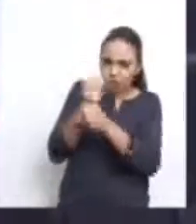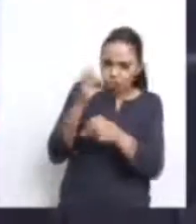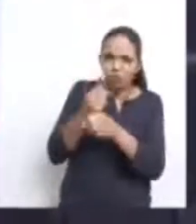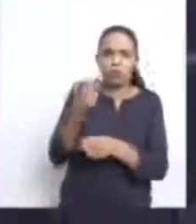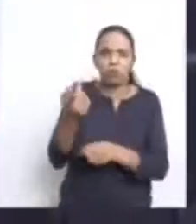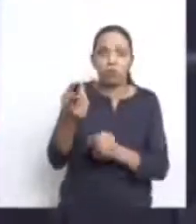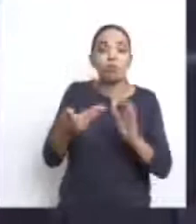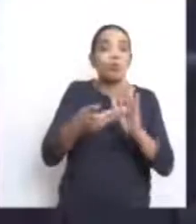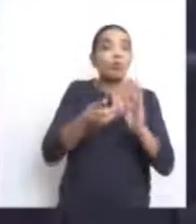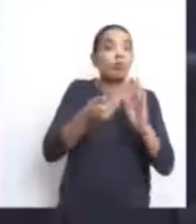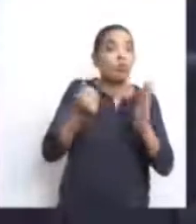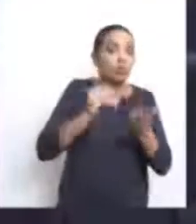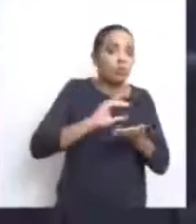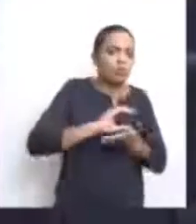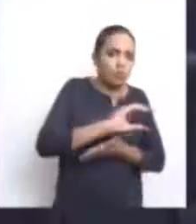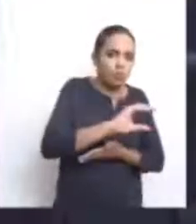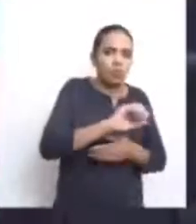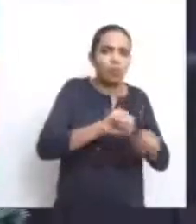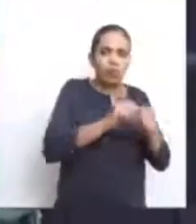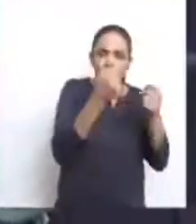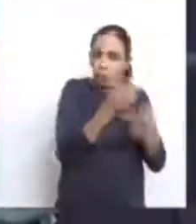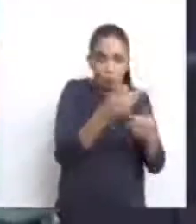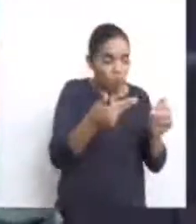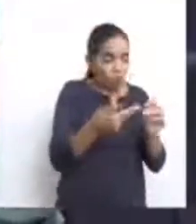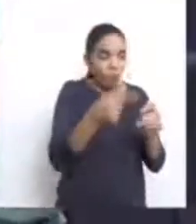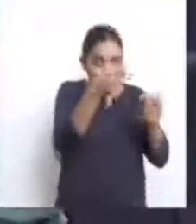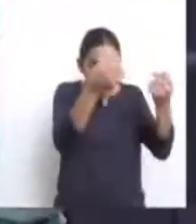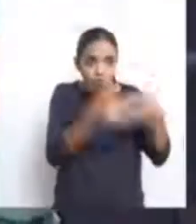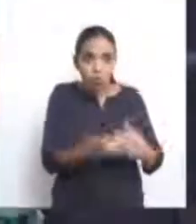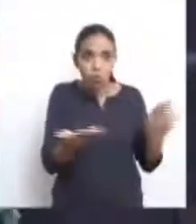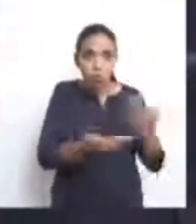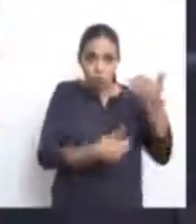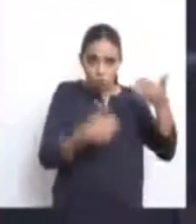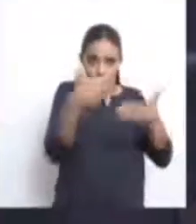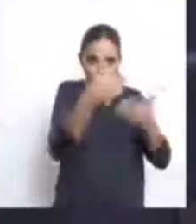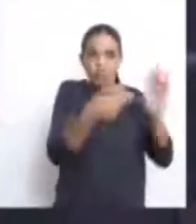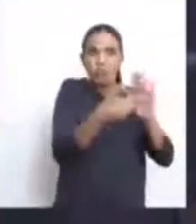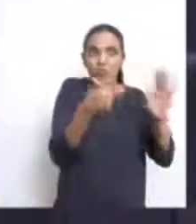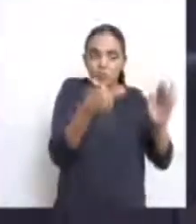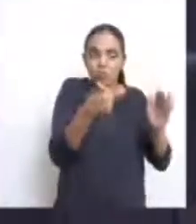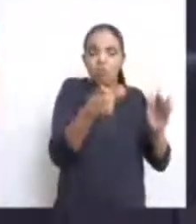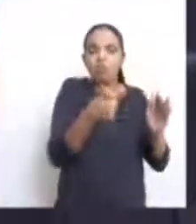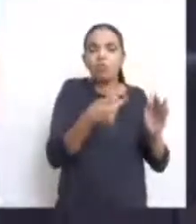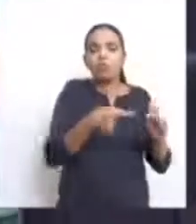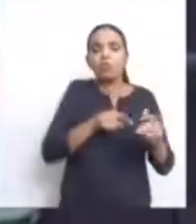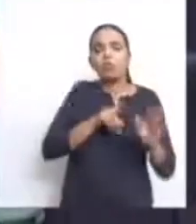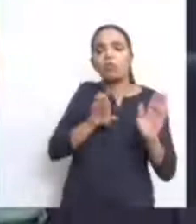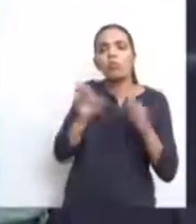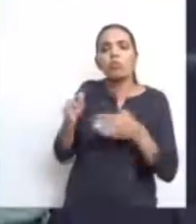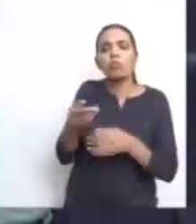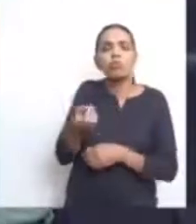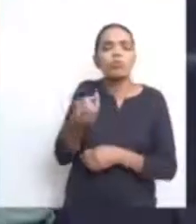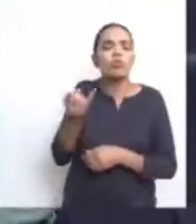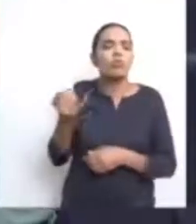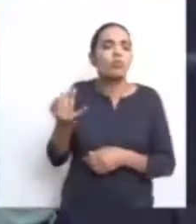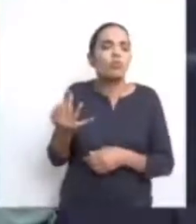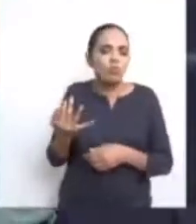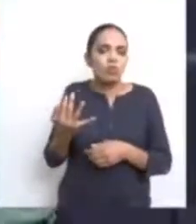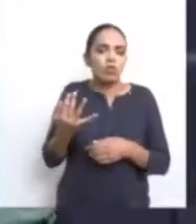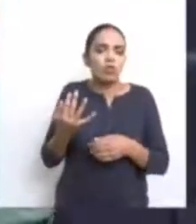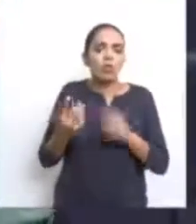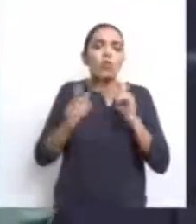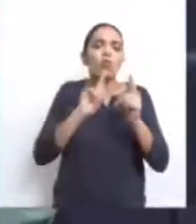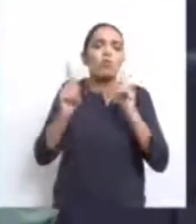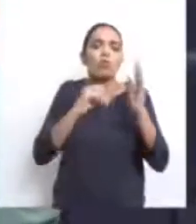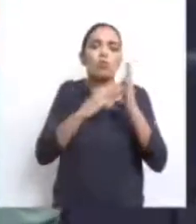Tire os investimentos e a depreciação do modelo que você me apresentou na planilha. E veja qual é o modelo capaz